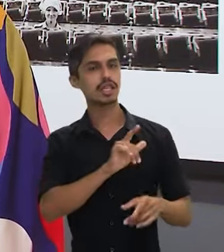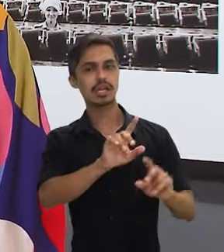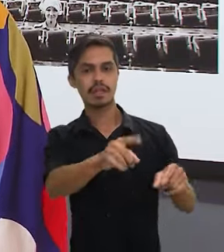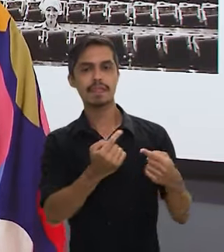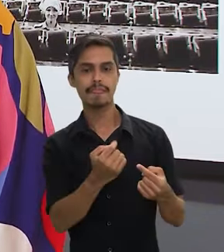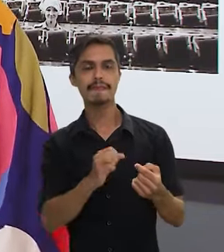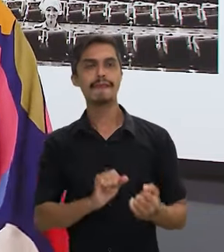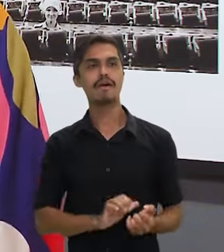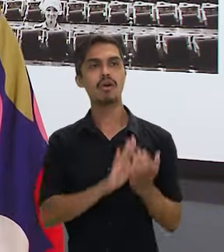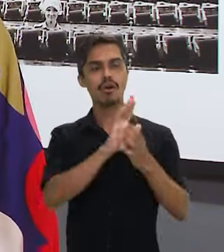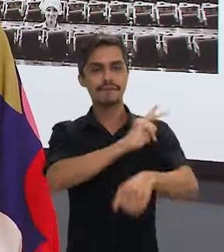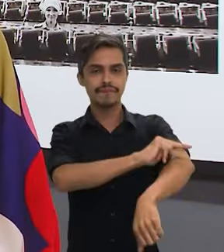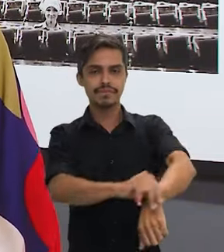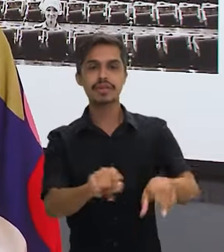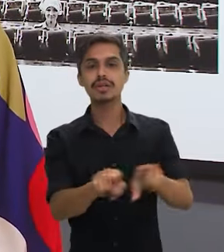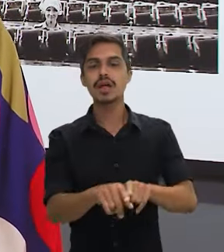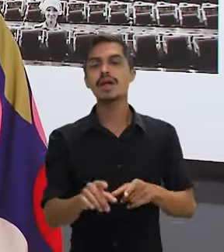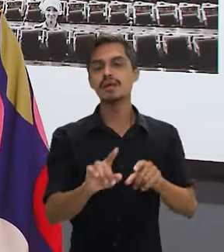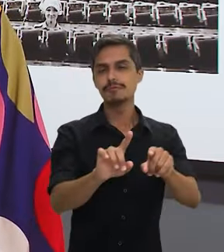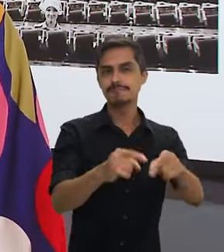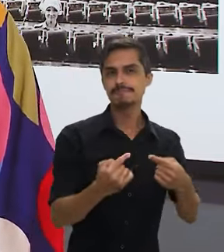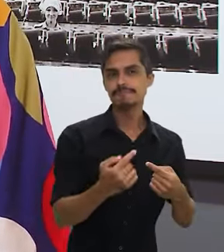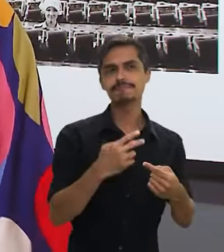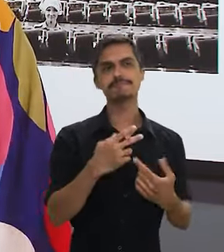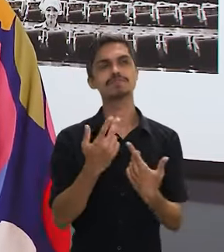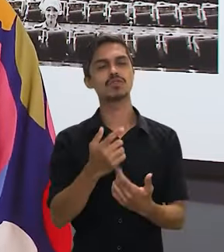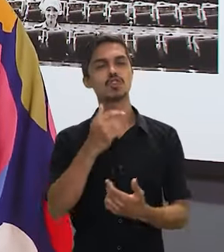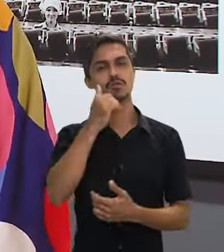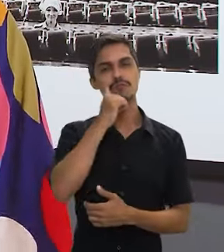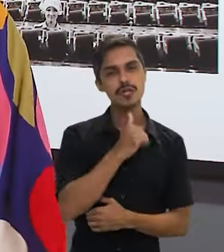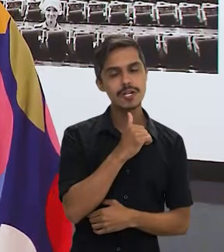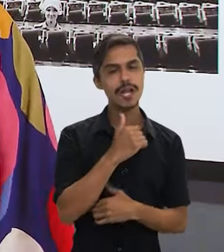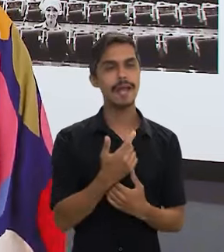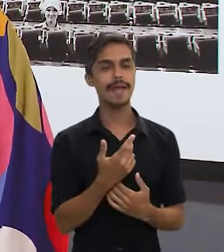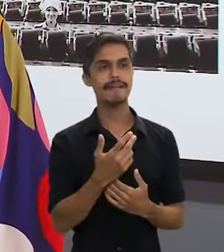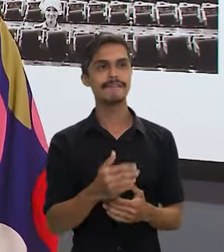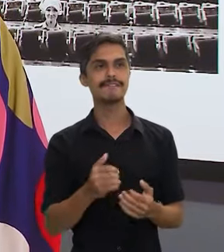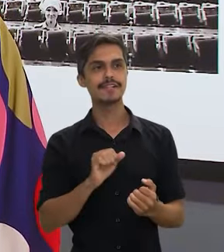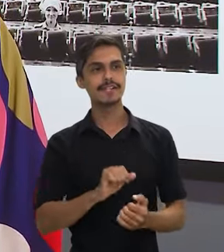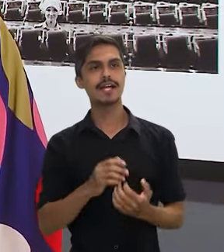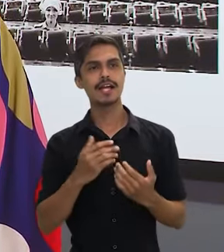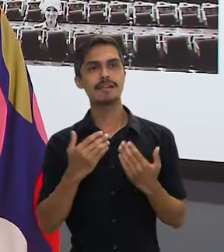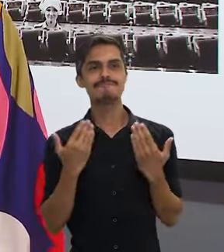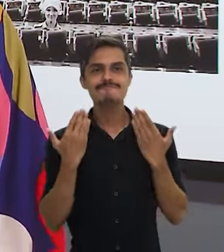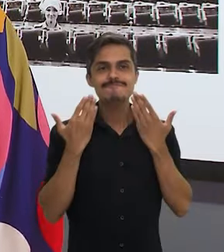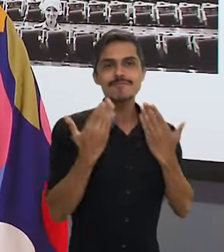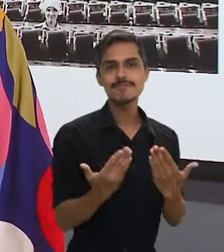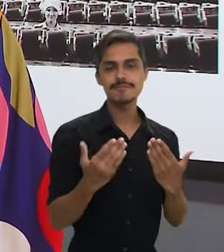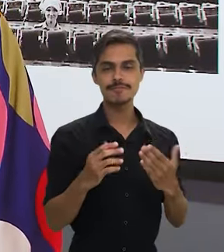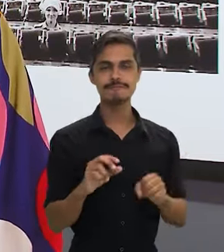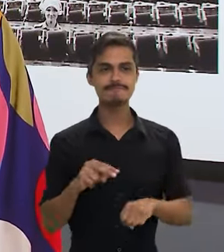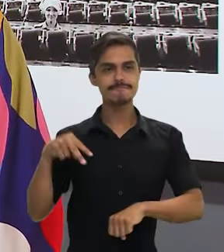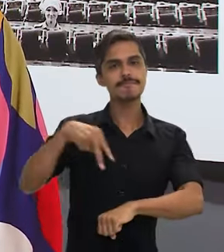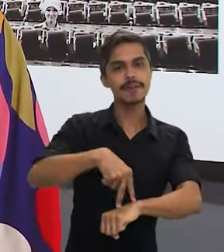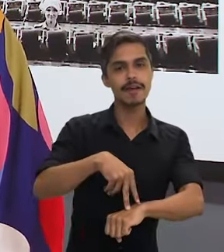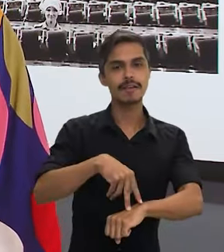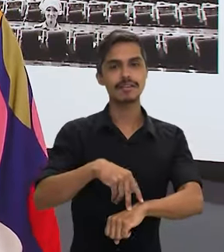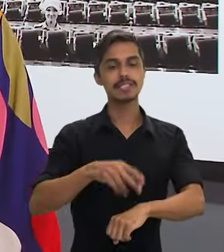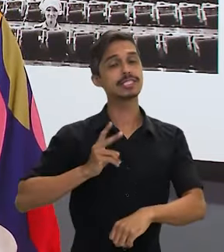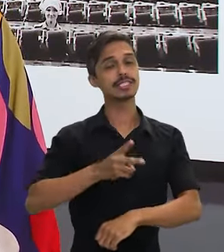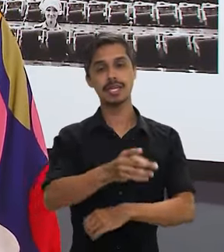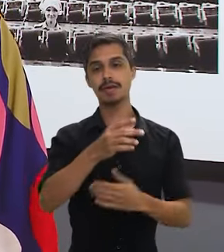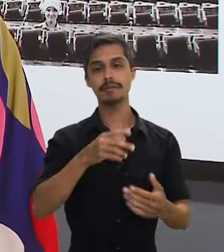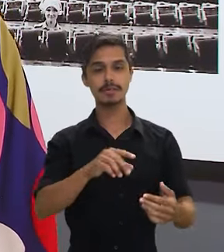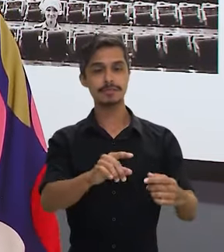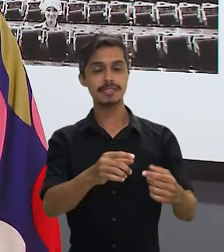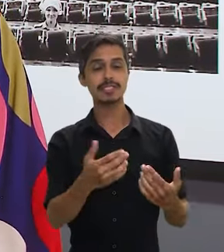do combate ao racismo, mas também tem o desafio de trazer enquanto uma mulher à frente da pasta. Então, diariamente é sempre um desafio. Eu